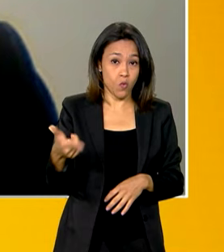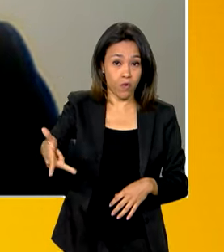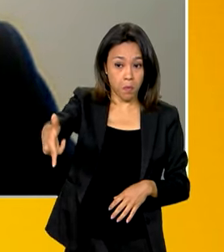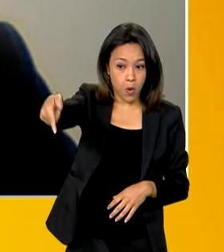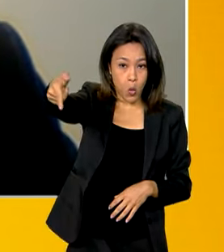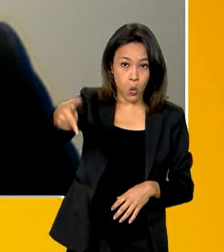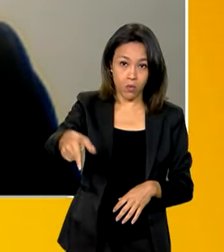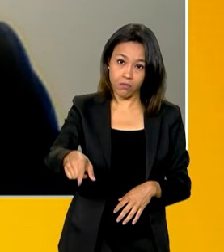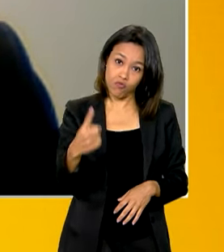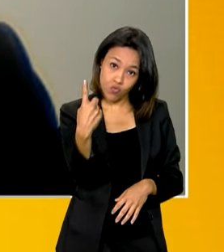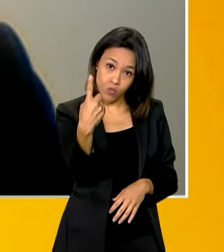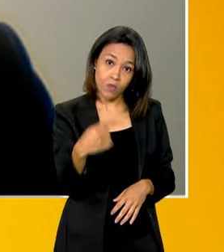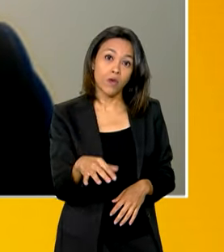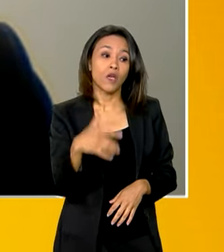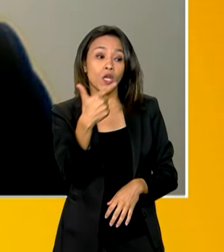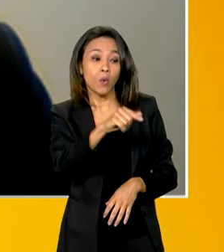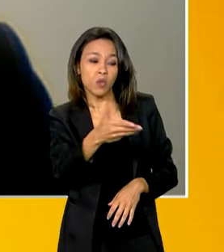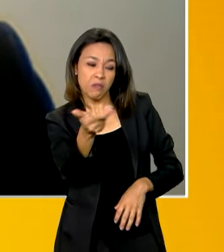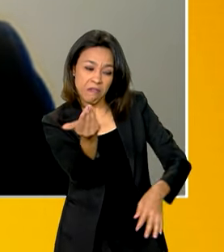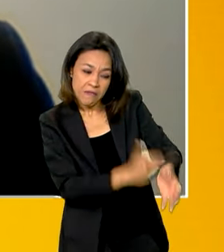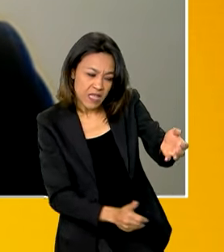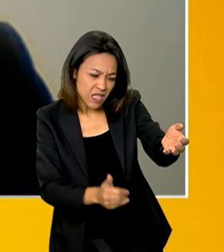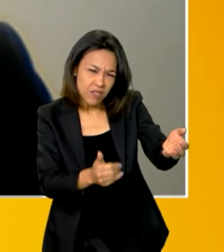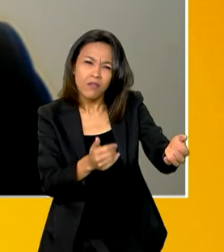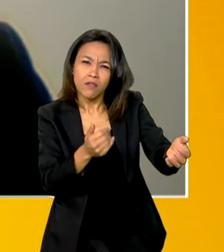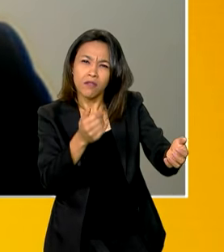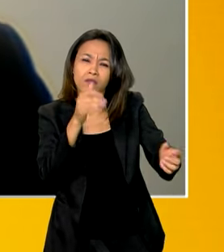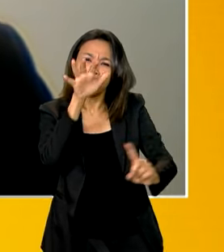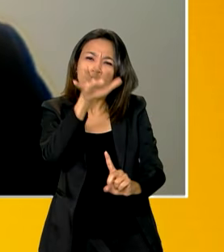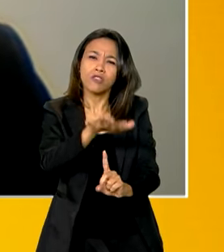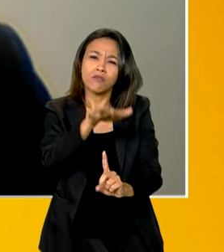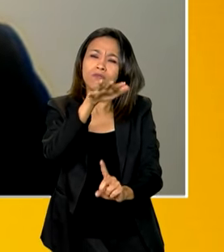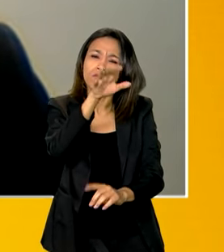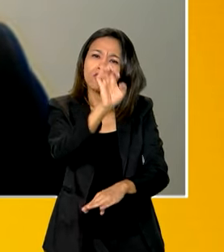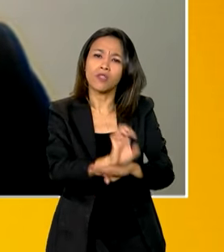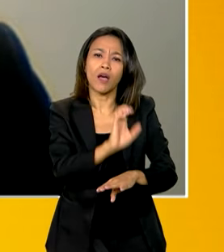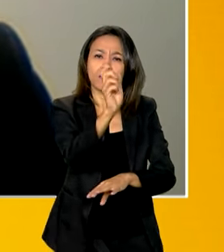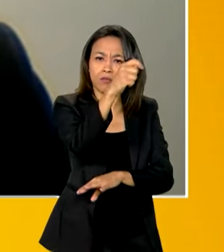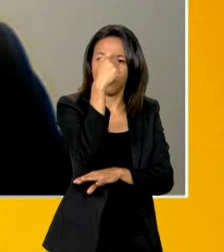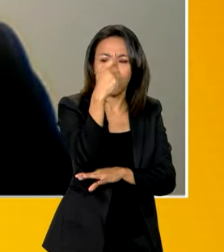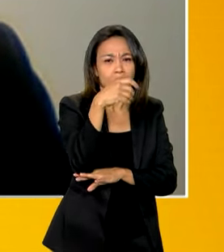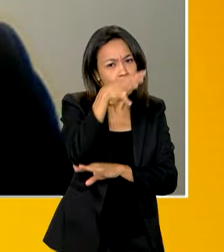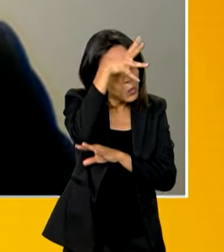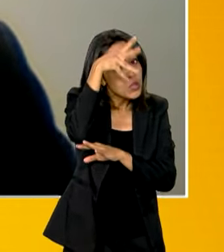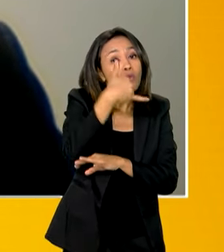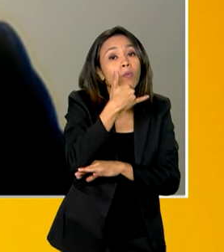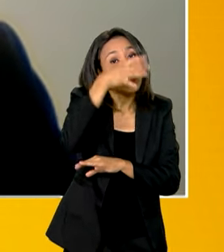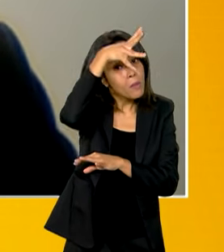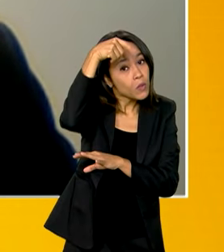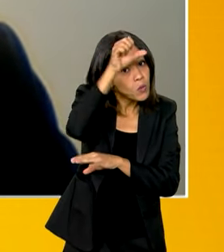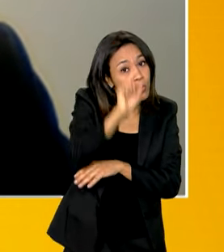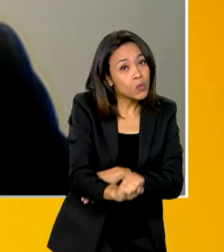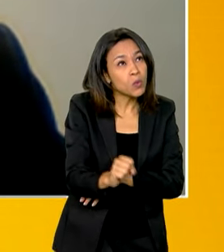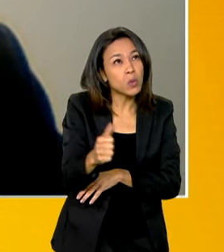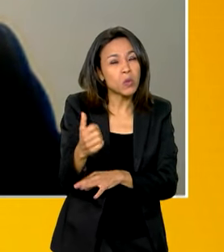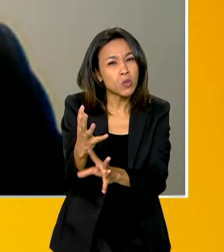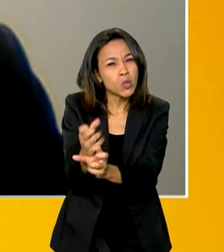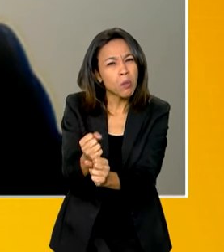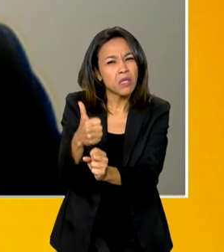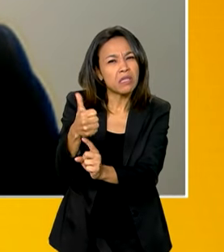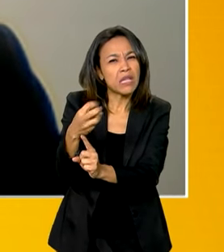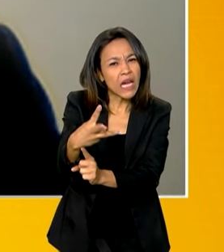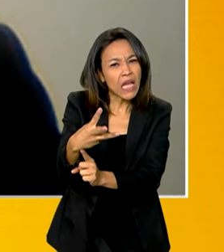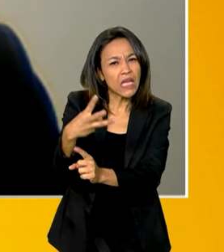e outros dois feridos no estado do Mato Grosso do Sul também. Então, nós temos um saldo aqui só no Mato Grosso do Sul, três indígenas